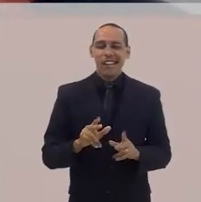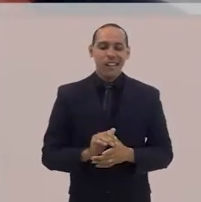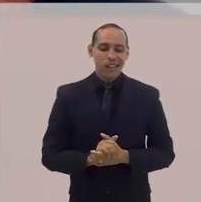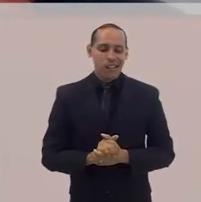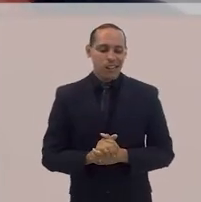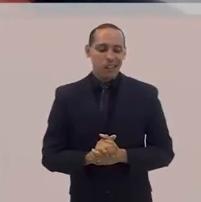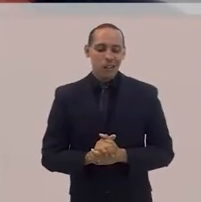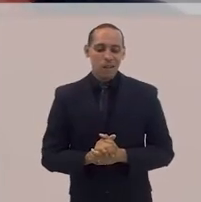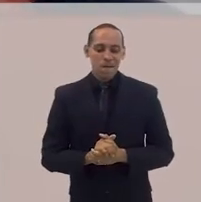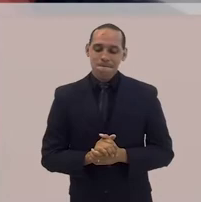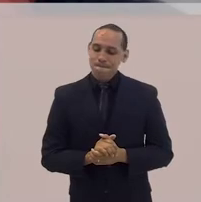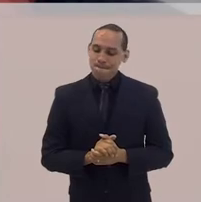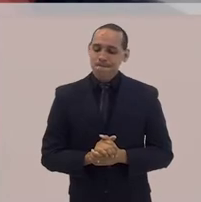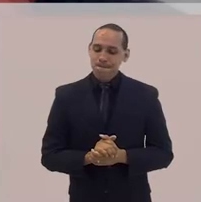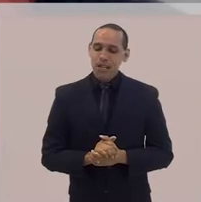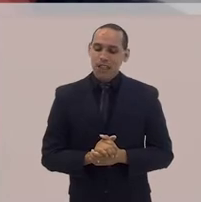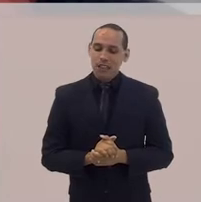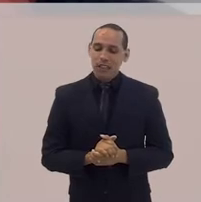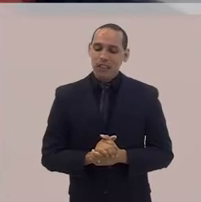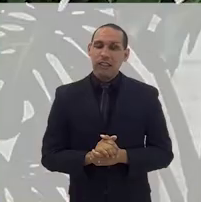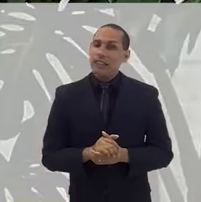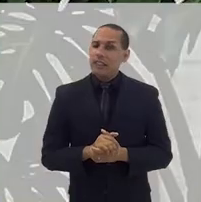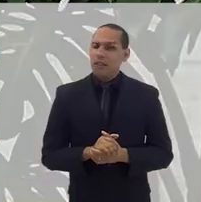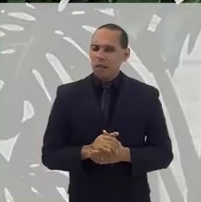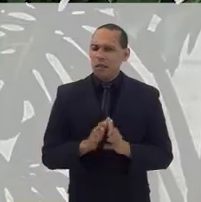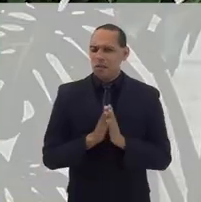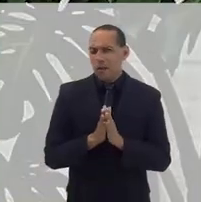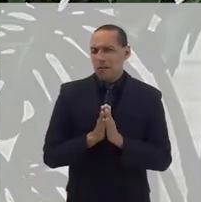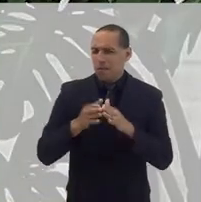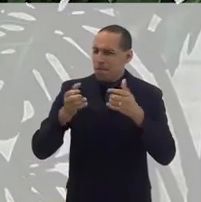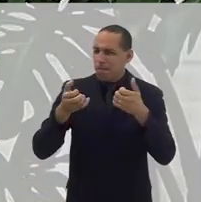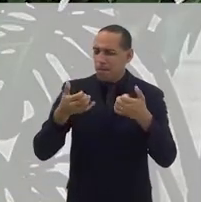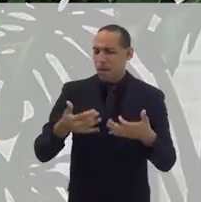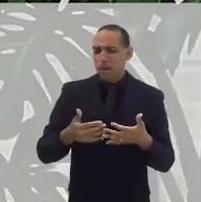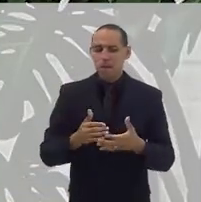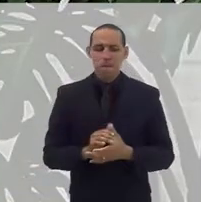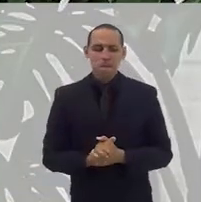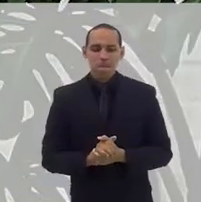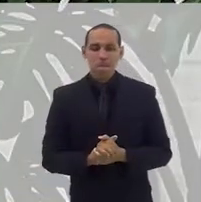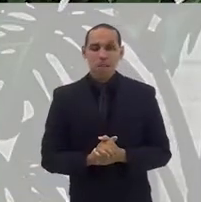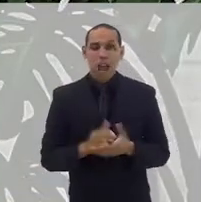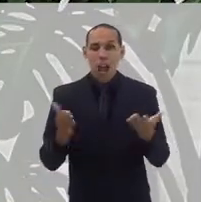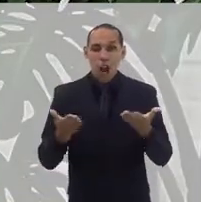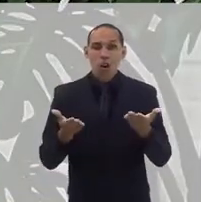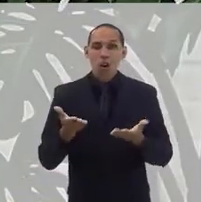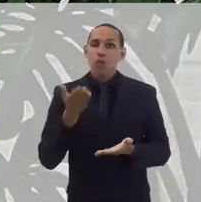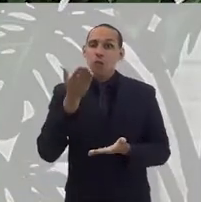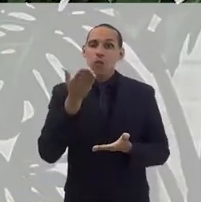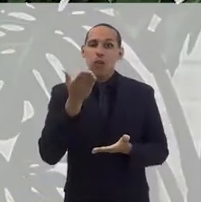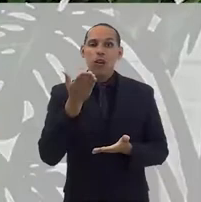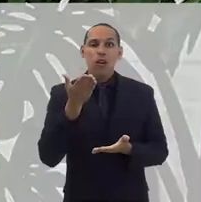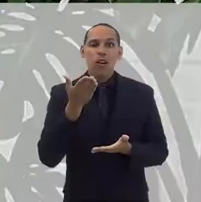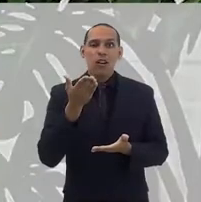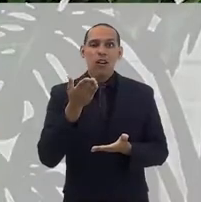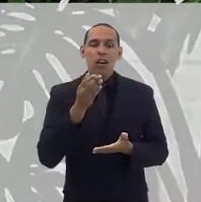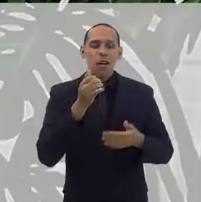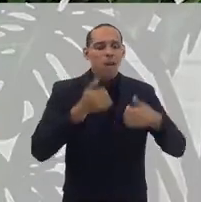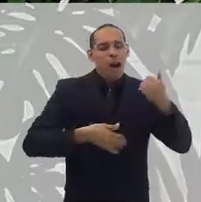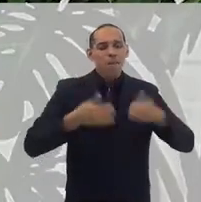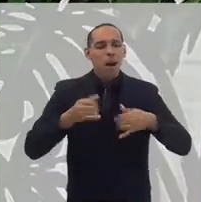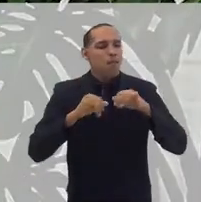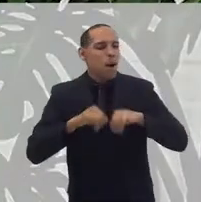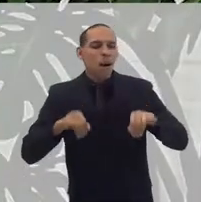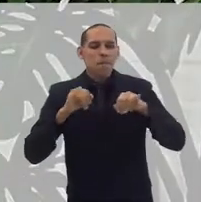esse posicionamento. eu queria saber de você quem é o público que procura